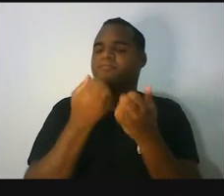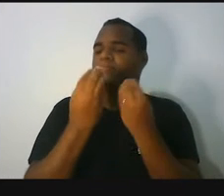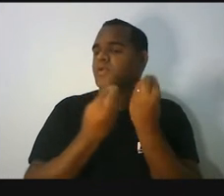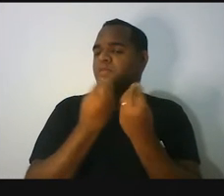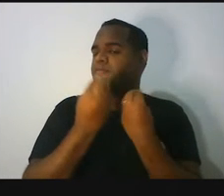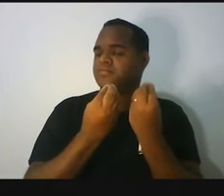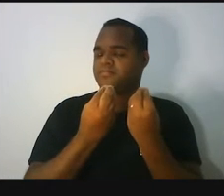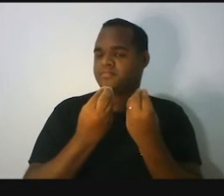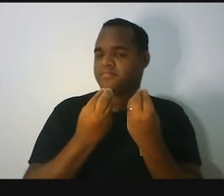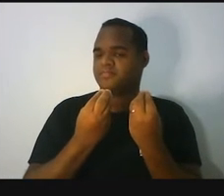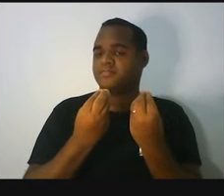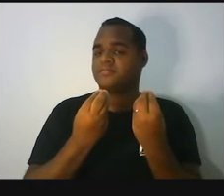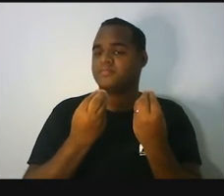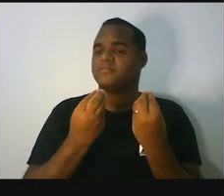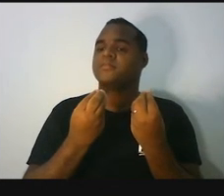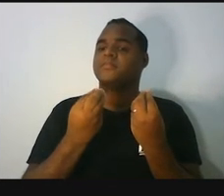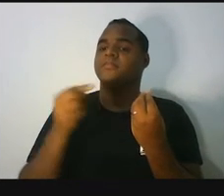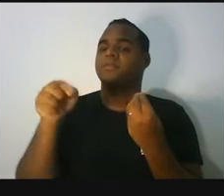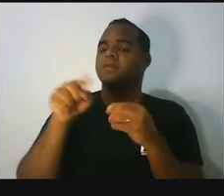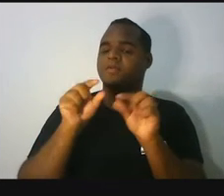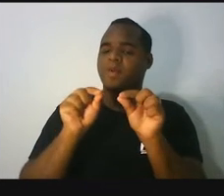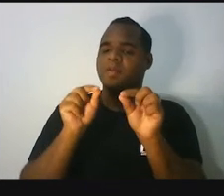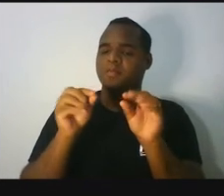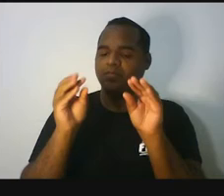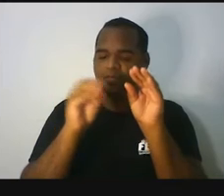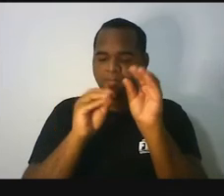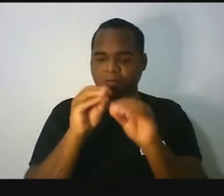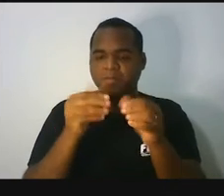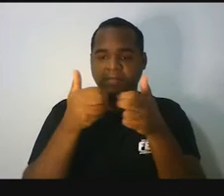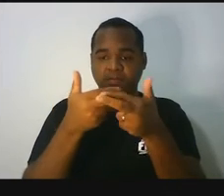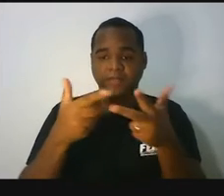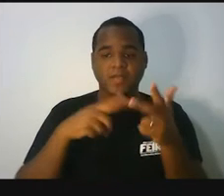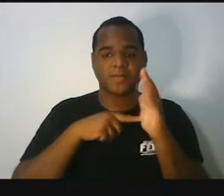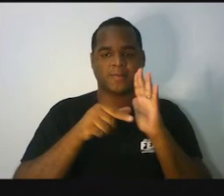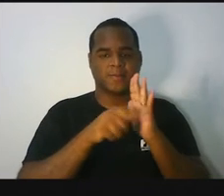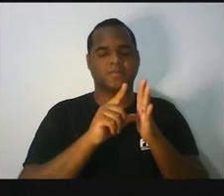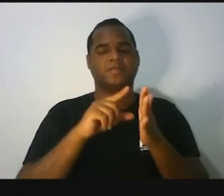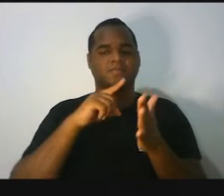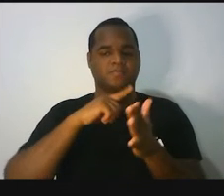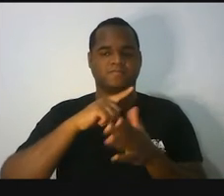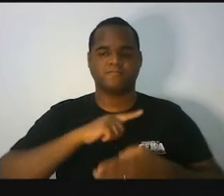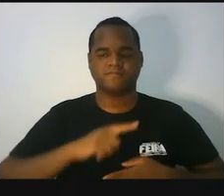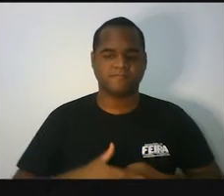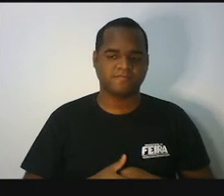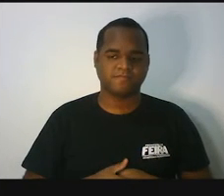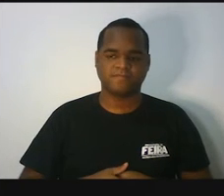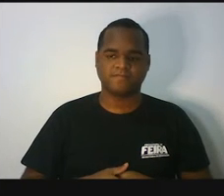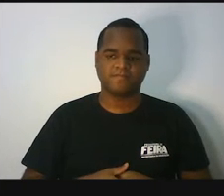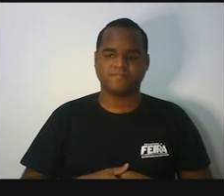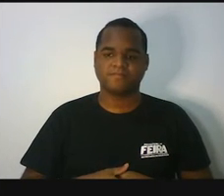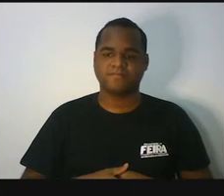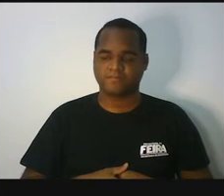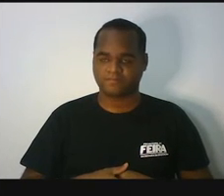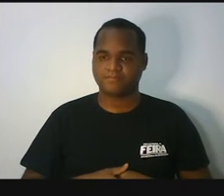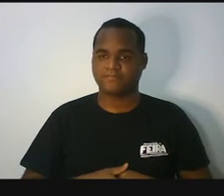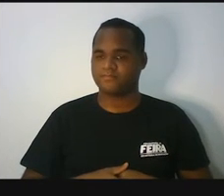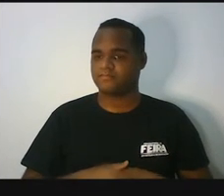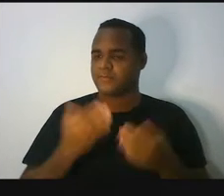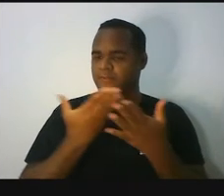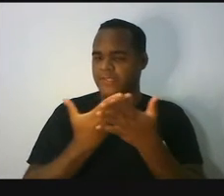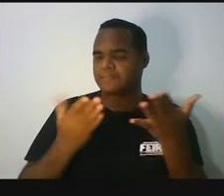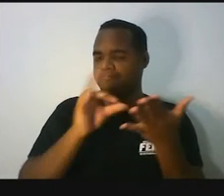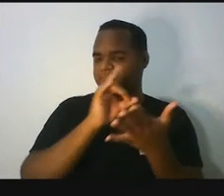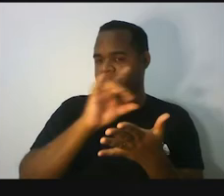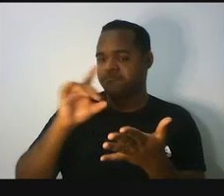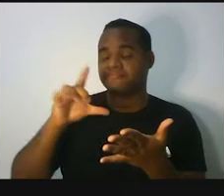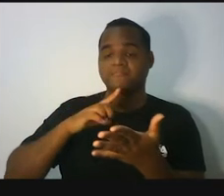que está colocado aí que a gente viu na aula anterior. Então, eu trago para você, para vocês, essa